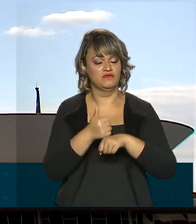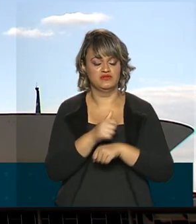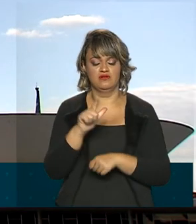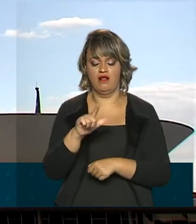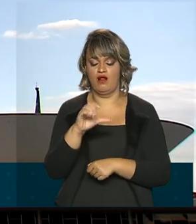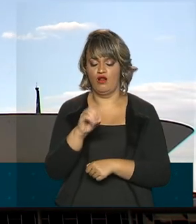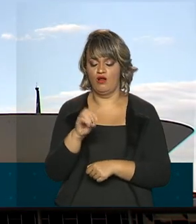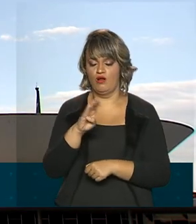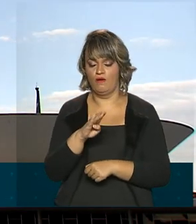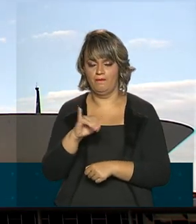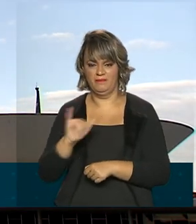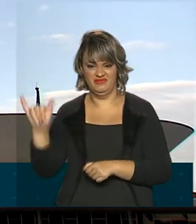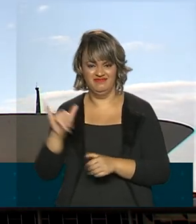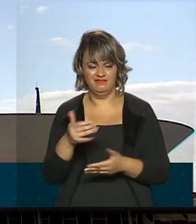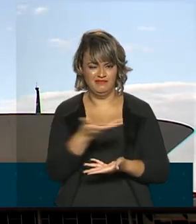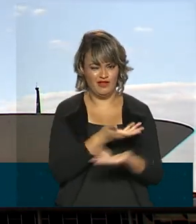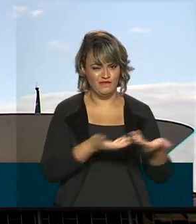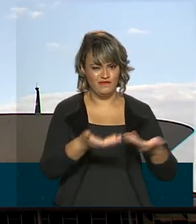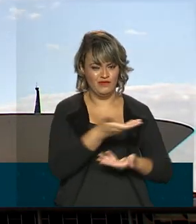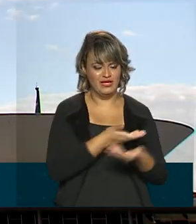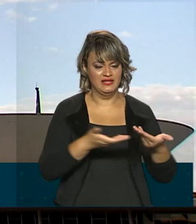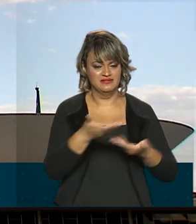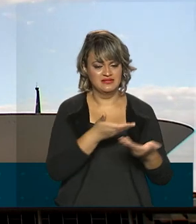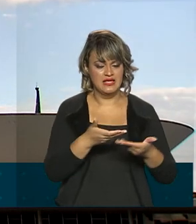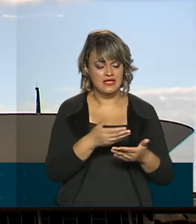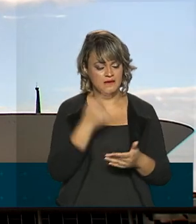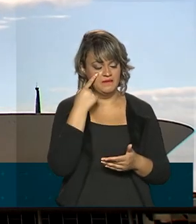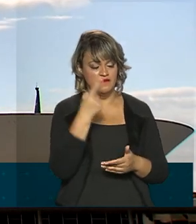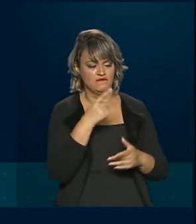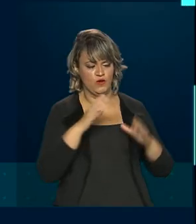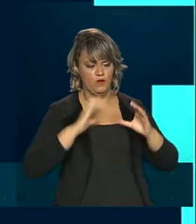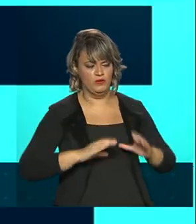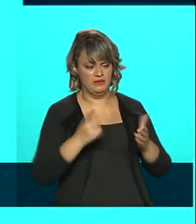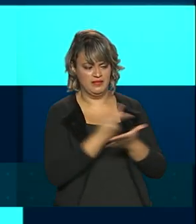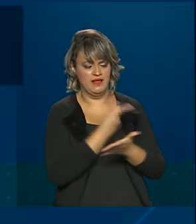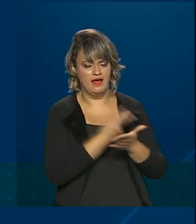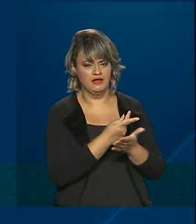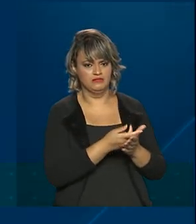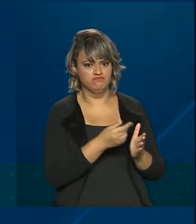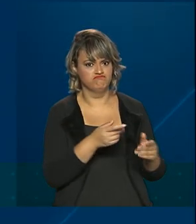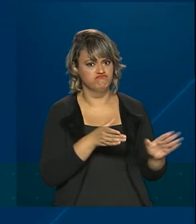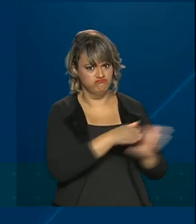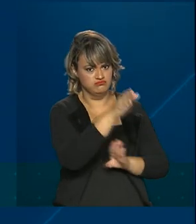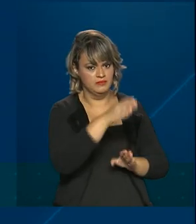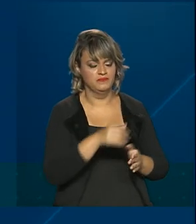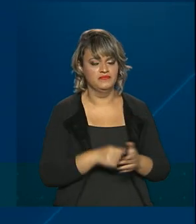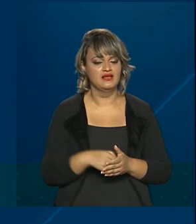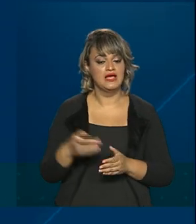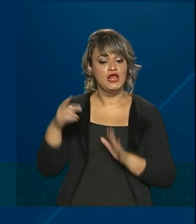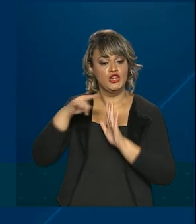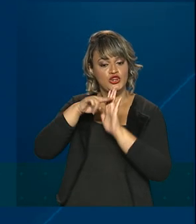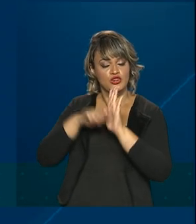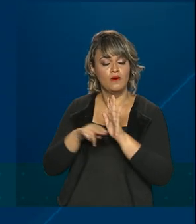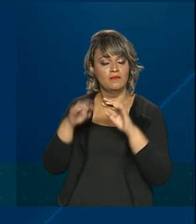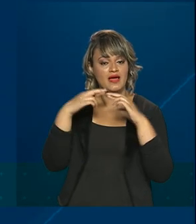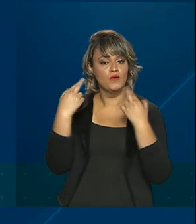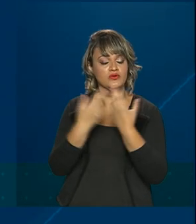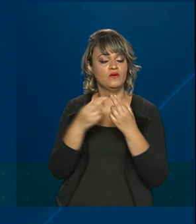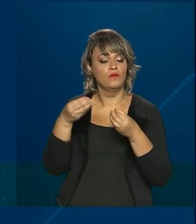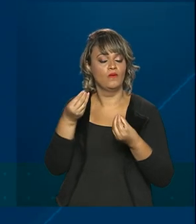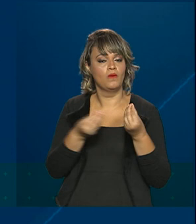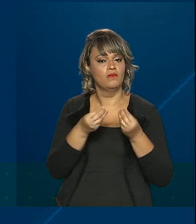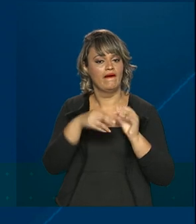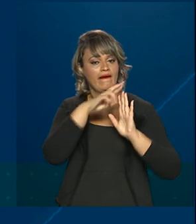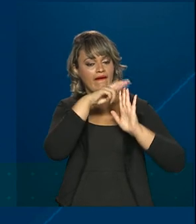e ter mais efetividade na repressão de condutas inadequadas. São normas para reuniões de lobistas com